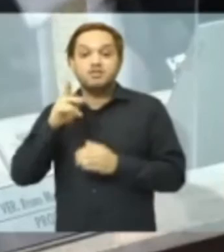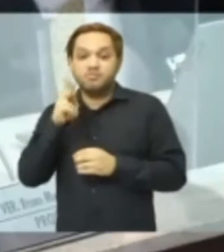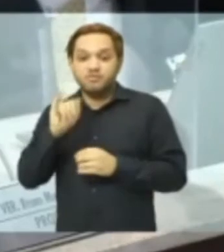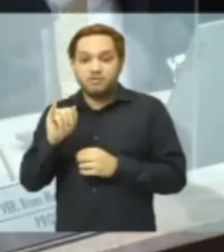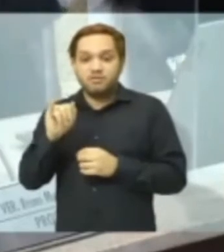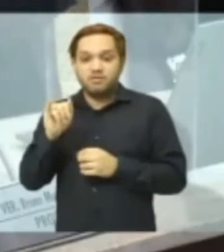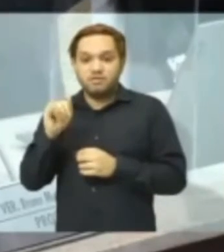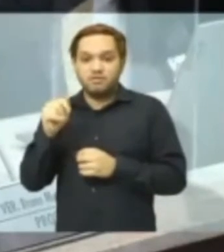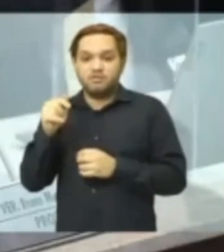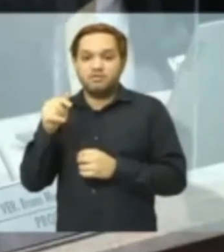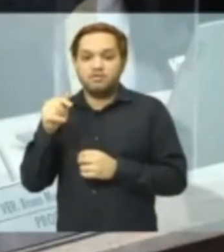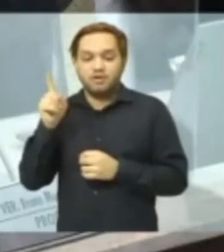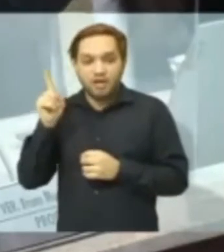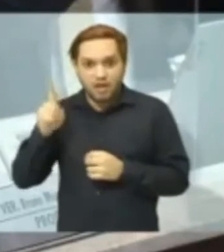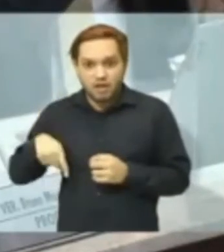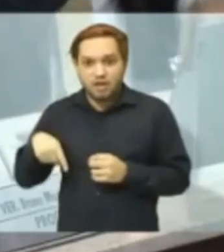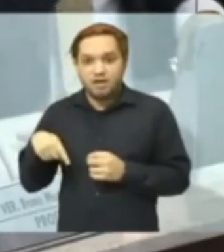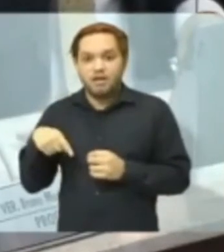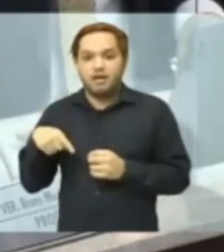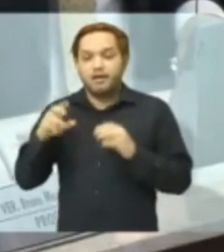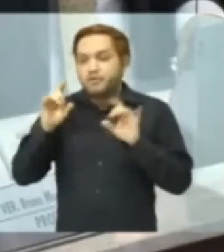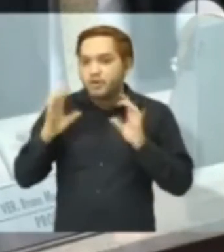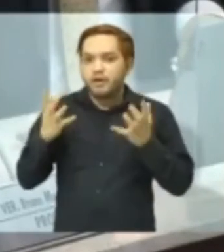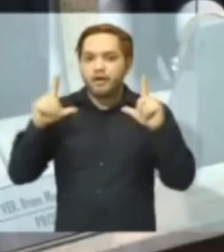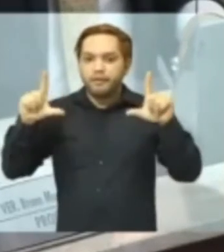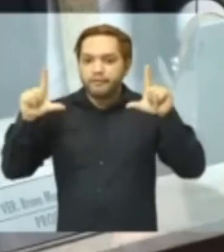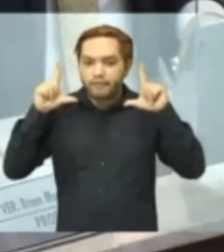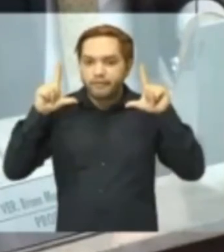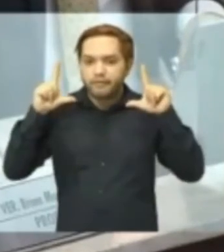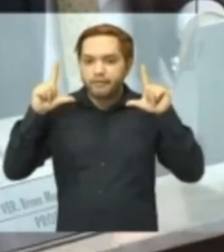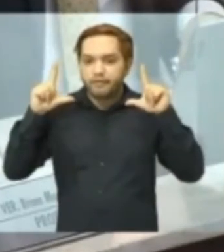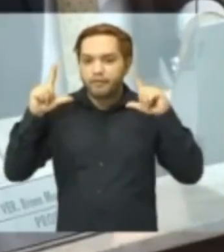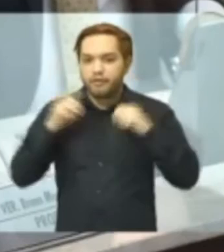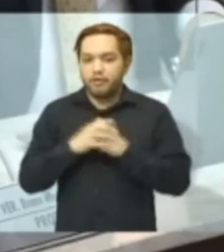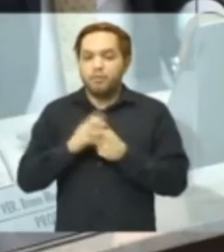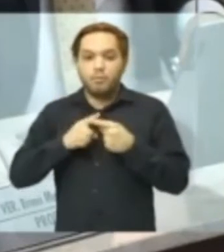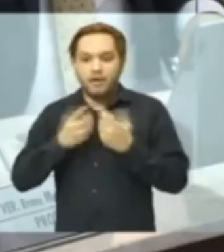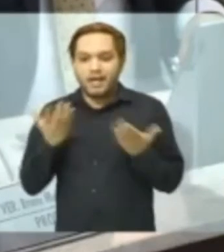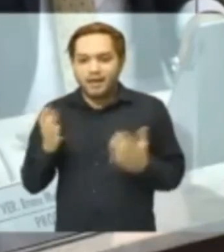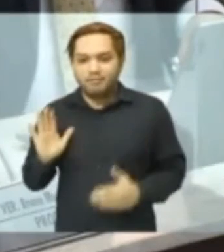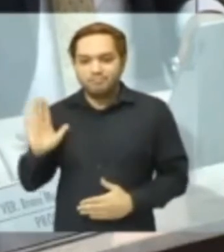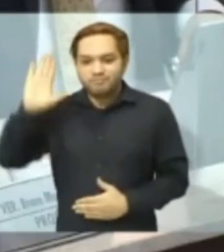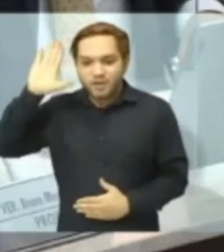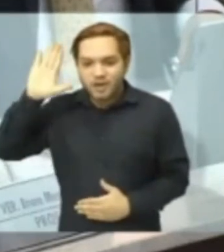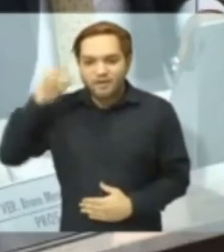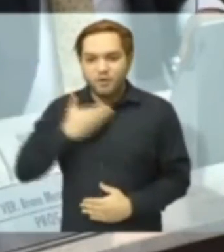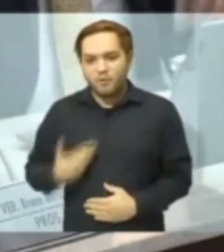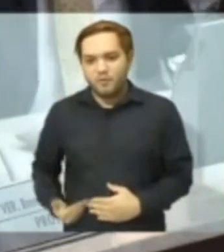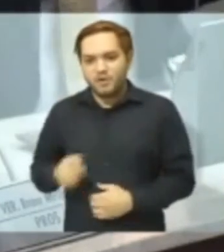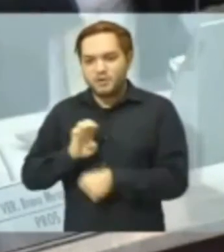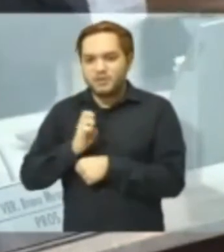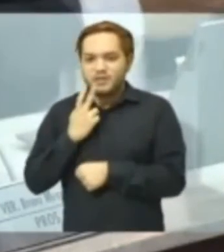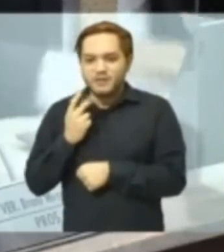80%, era para aparecer, para ver se se viabilizava para ser candidato ao governo do Estado do Ceará.